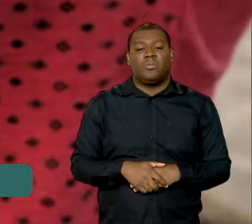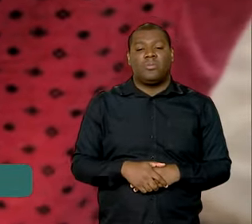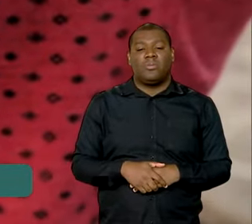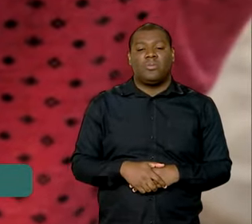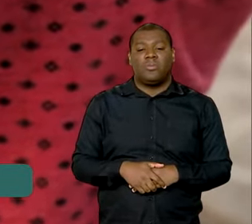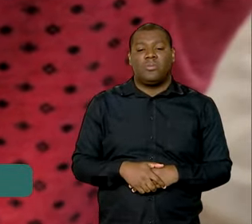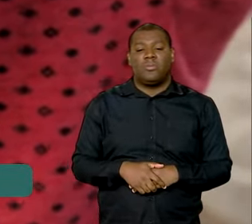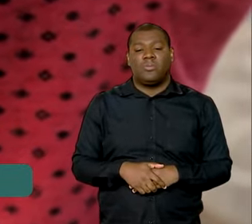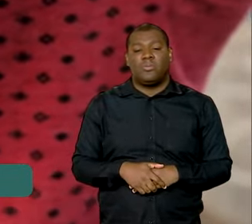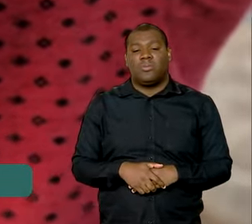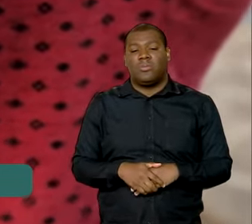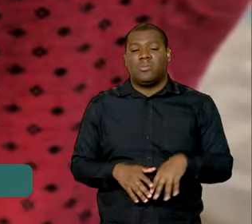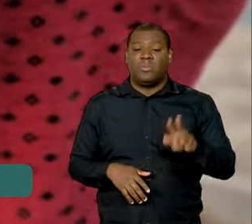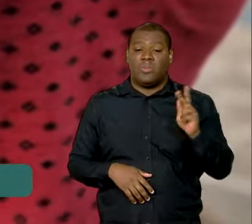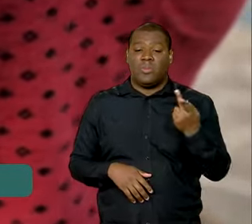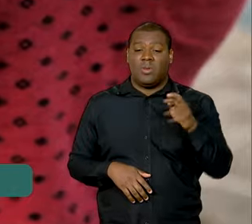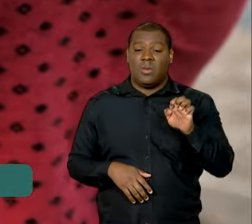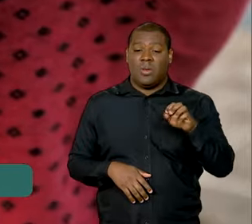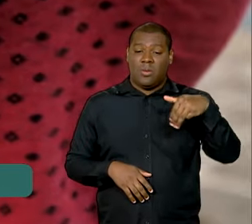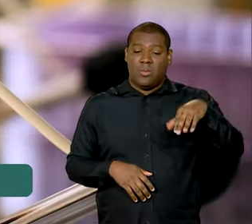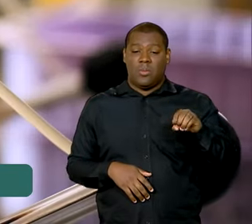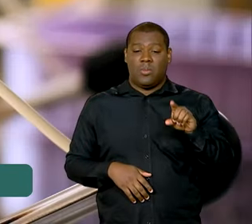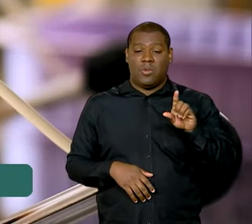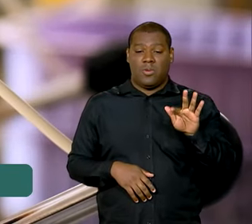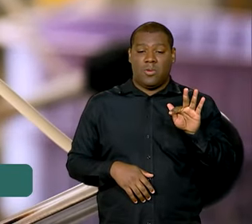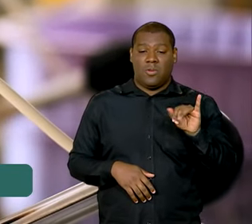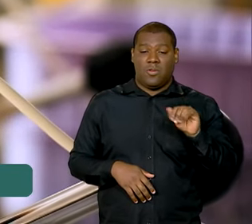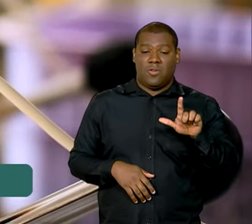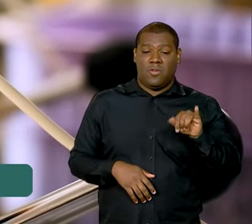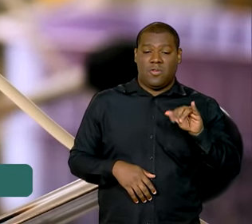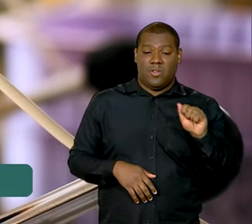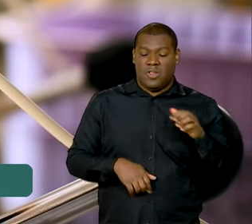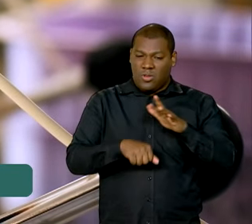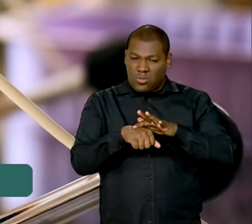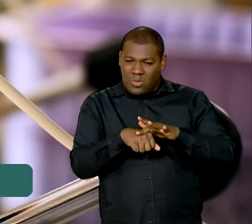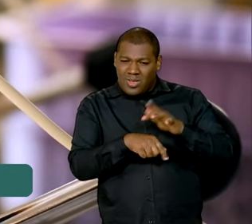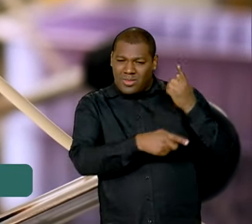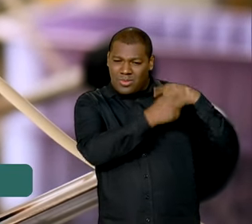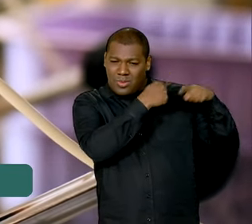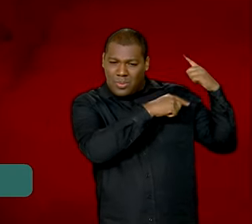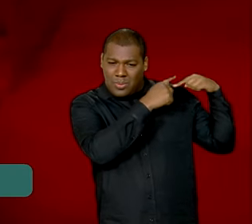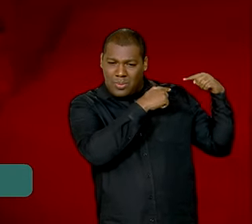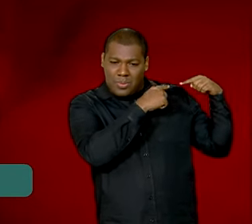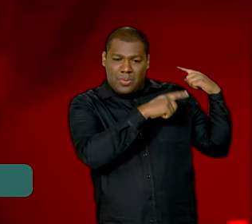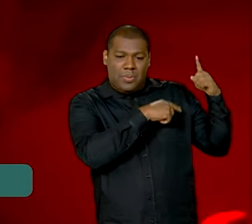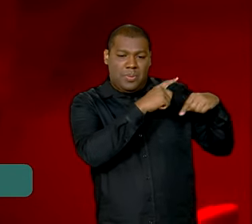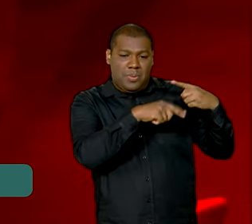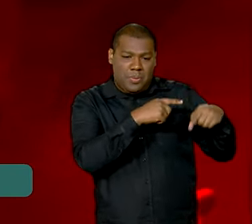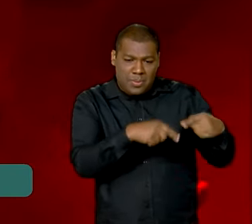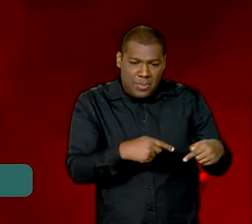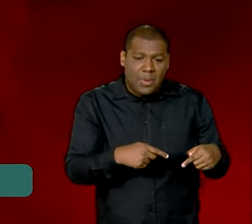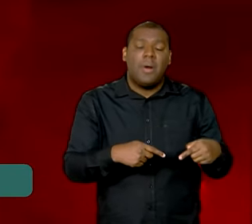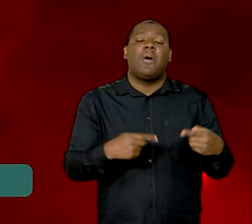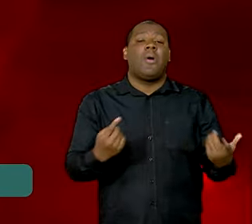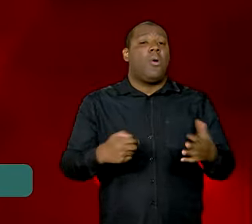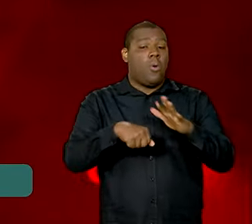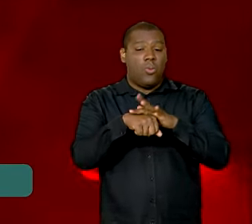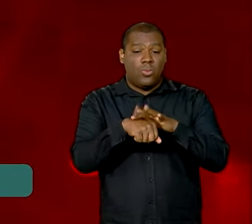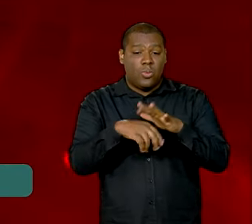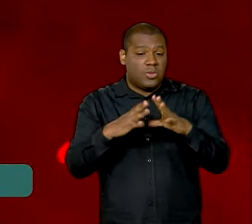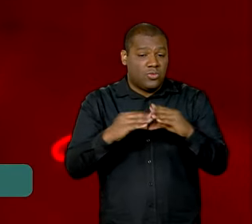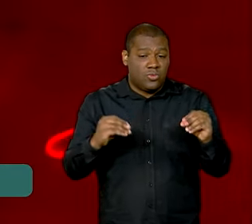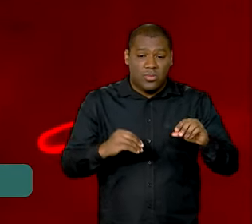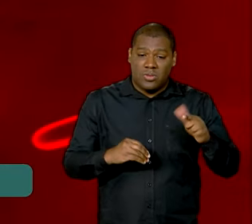A hemofilia é uma doença genética hereditária e que não tem cura. Para um hemofílico, um simples